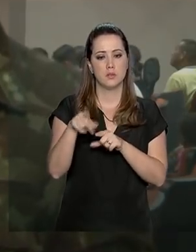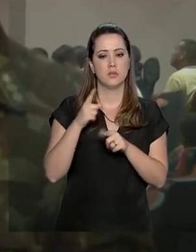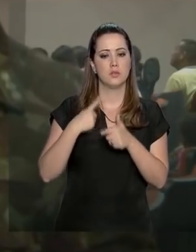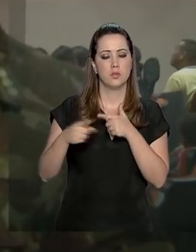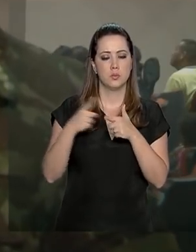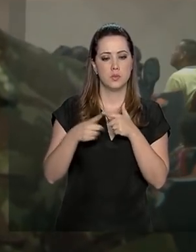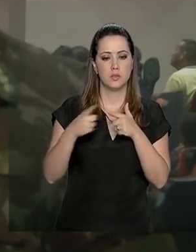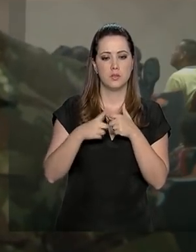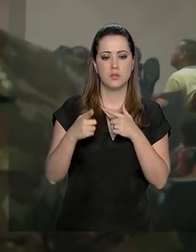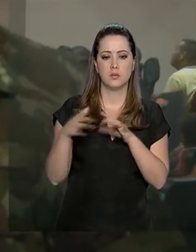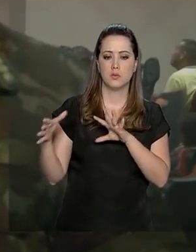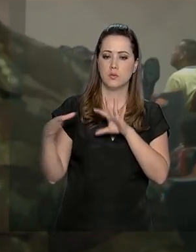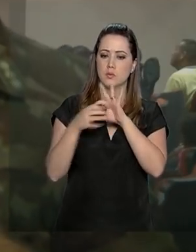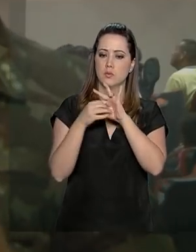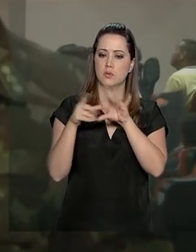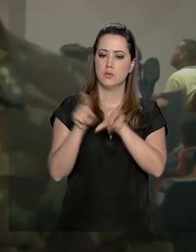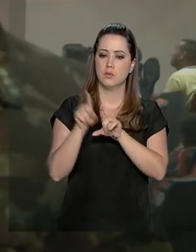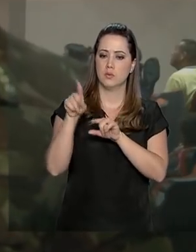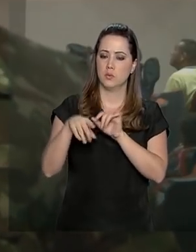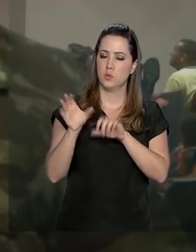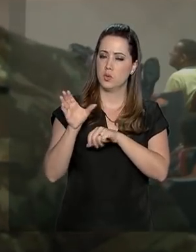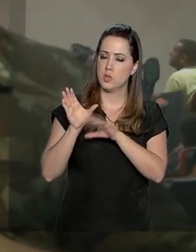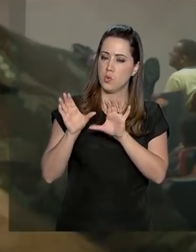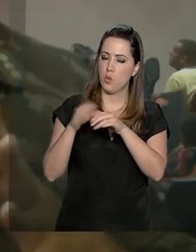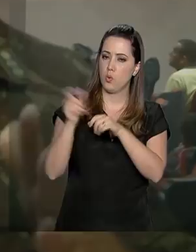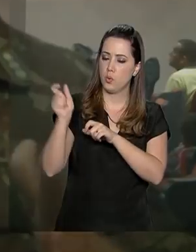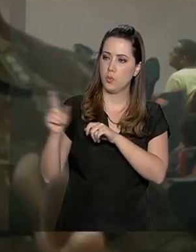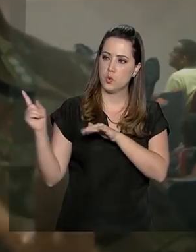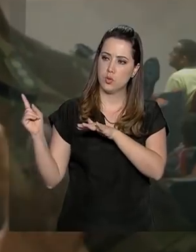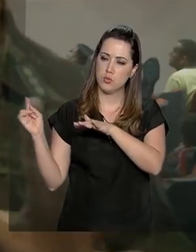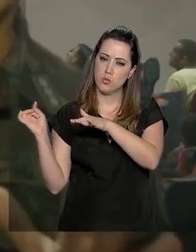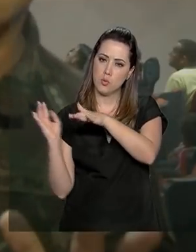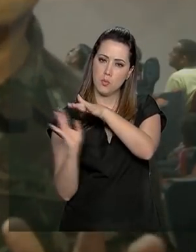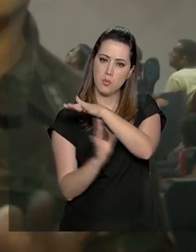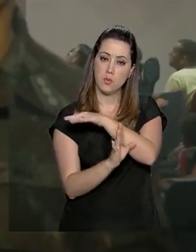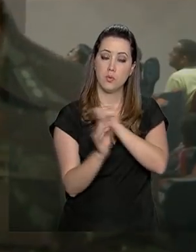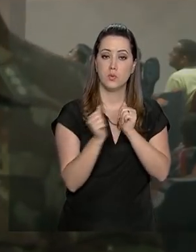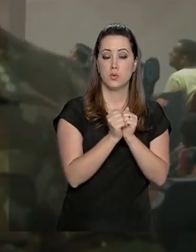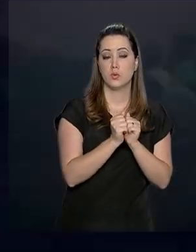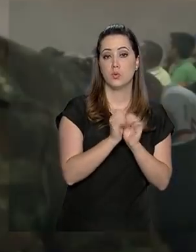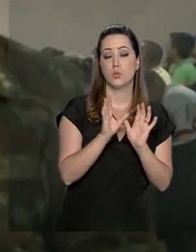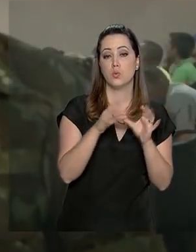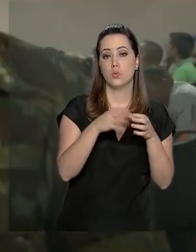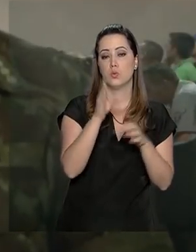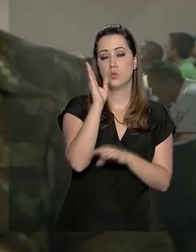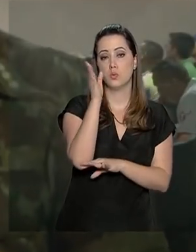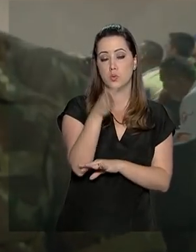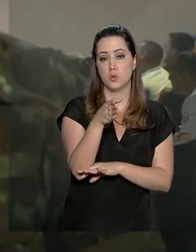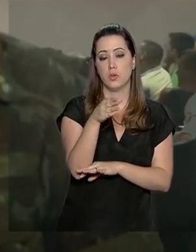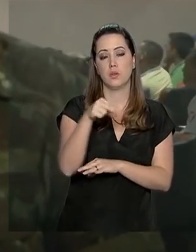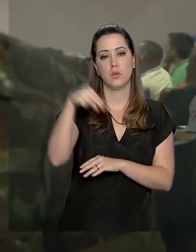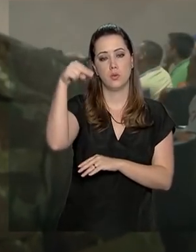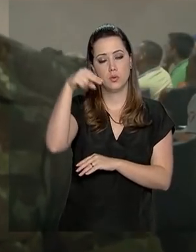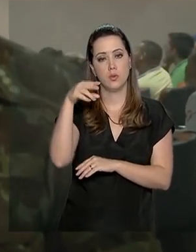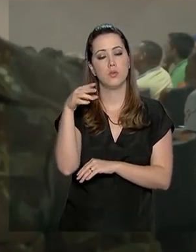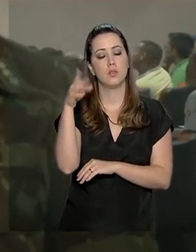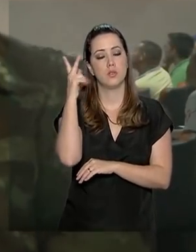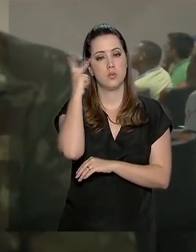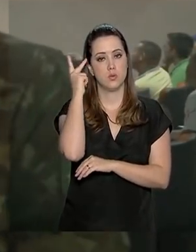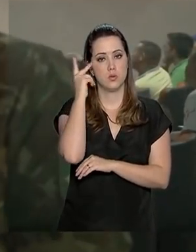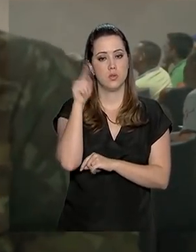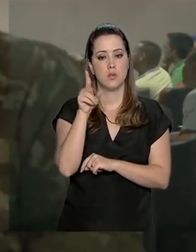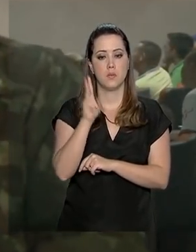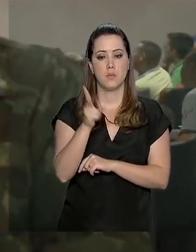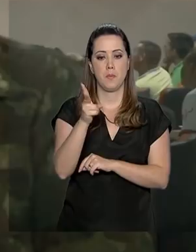essa necessidade, esse livro desses imigrantes com a área hoteleira do Nordeste, em São Paulo. Então, a ideia é sempre